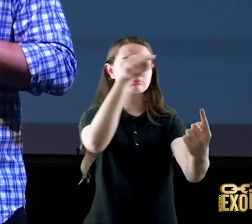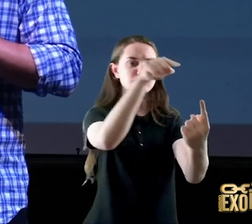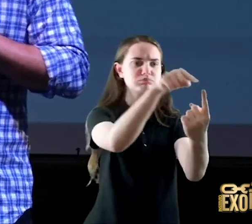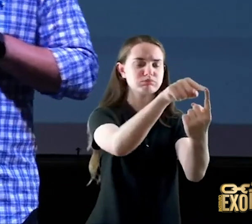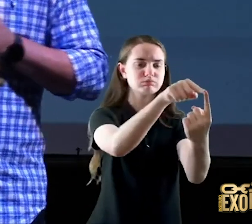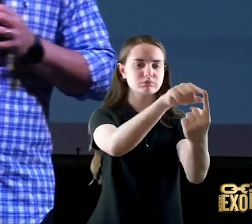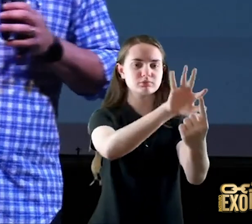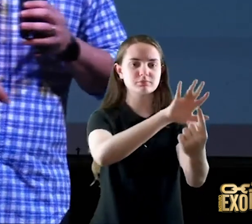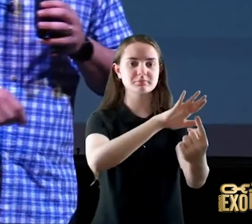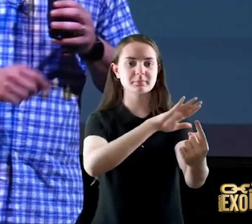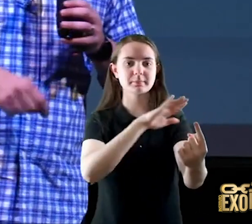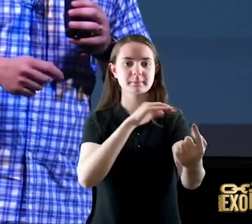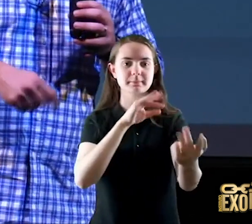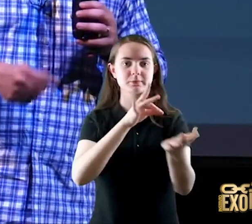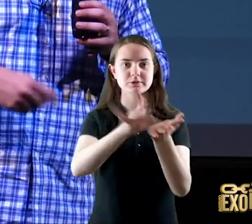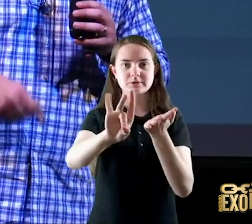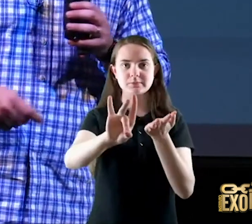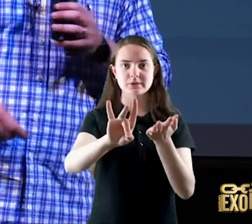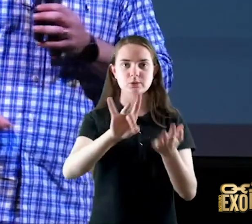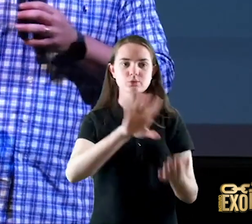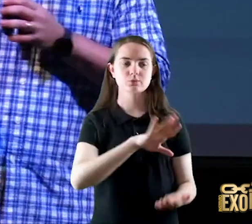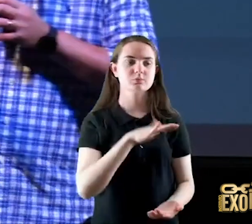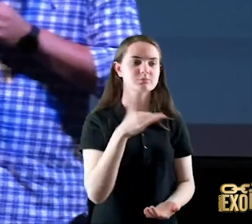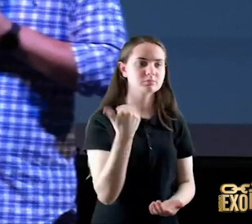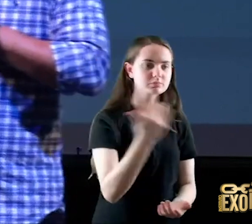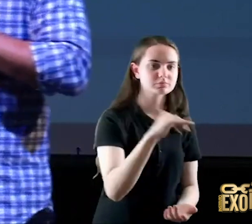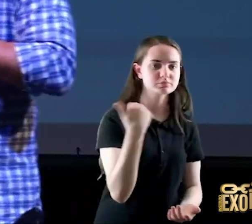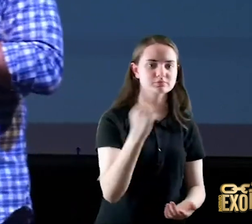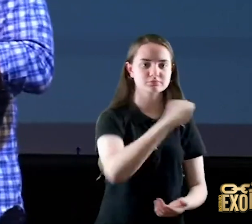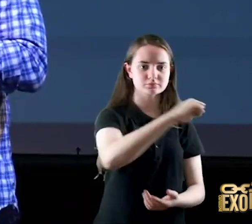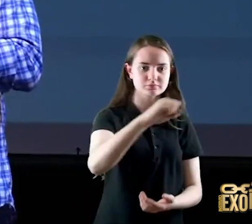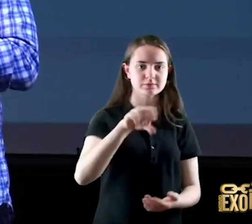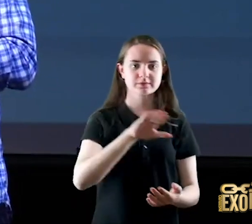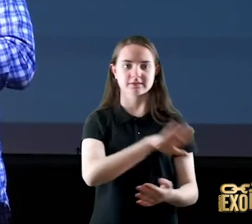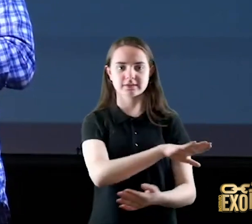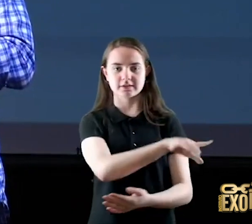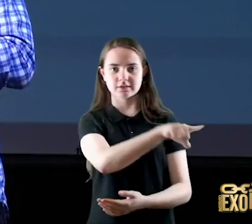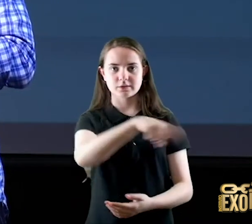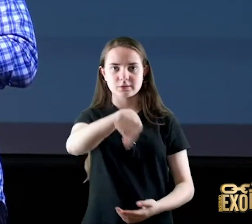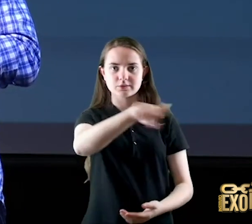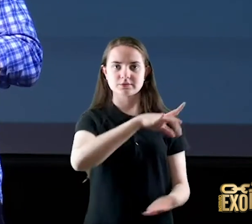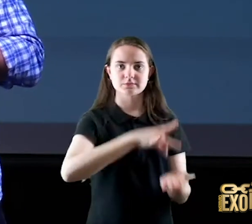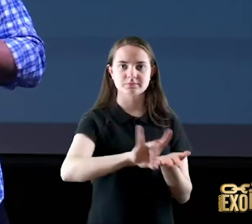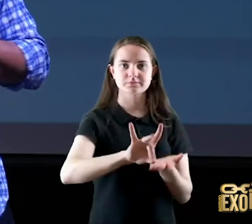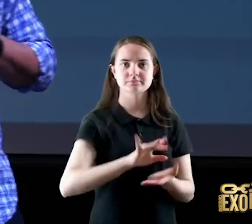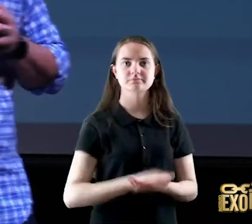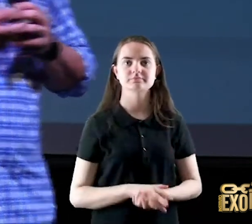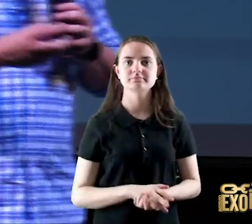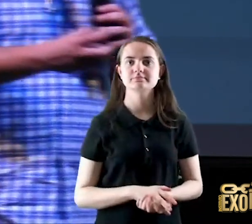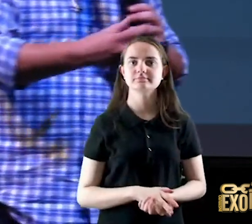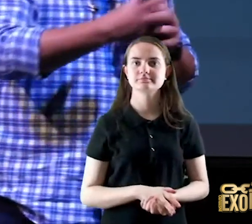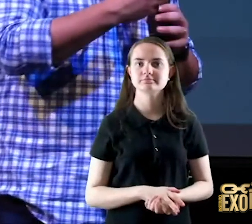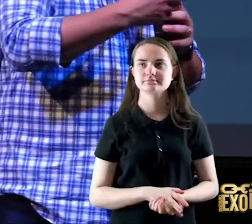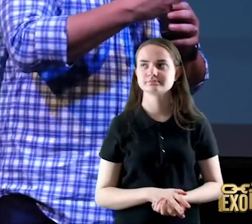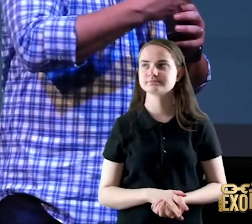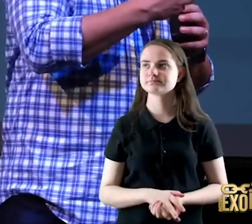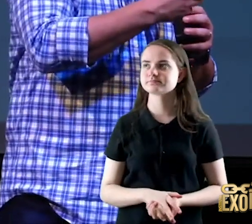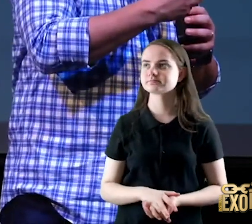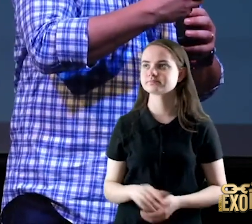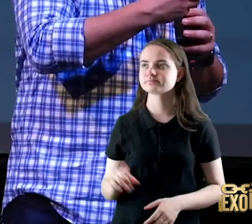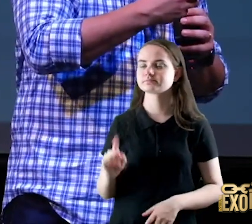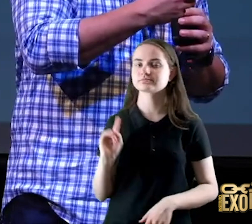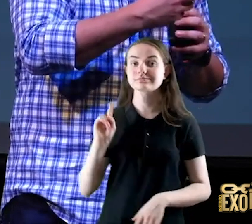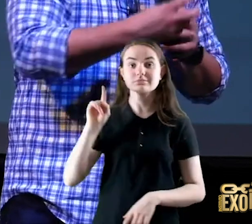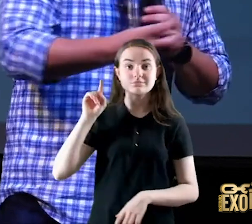e aqui ele está dizendo assim ele me fez como uma flecha limpa perfeita mas ele colocou na minha boca uma palavra de